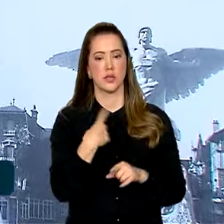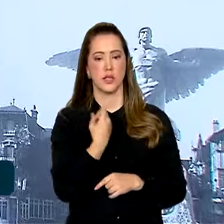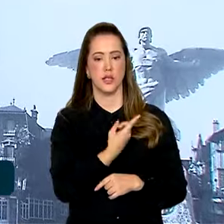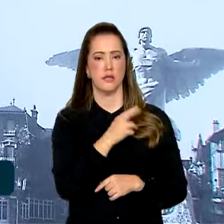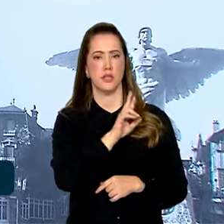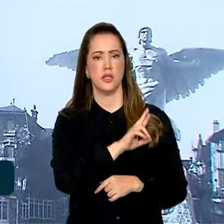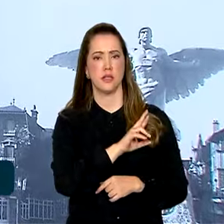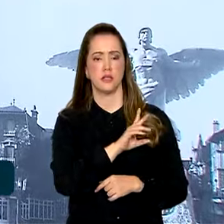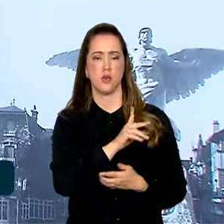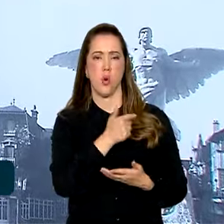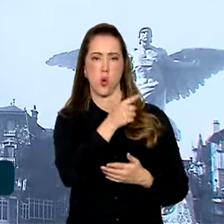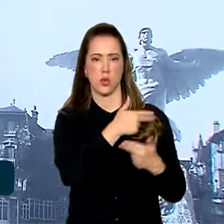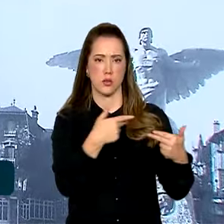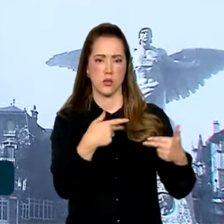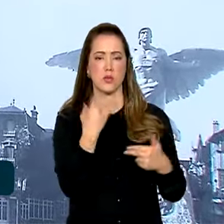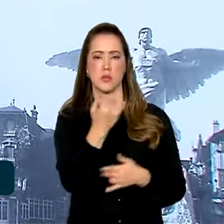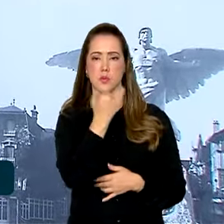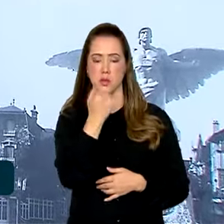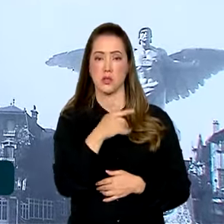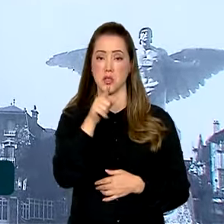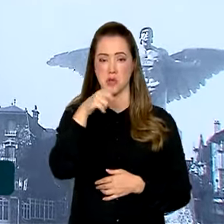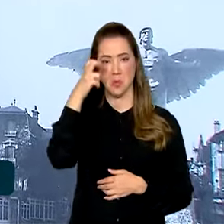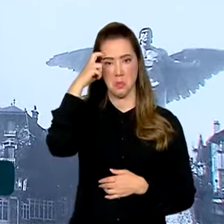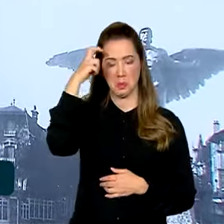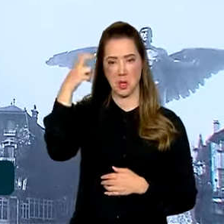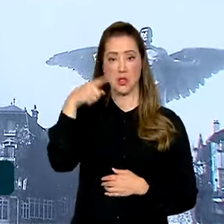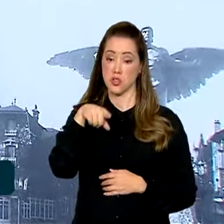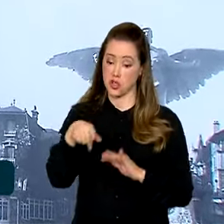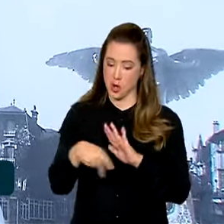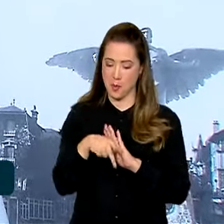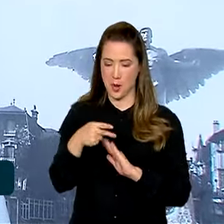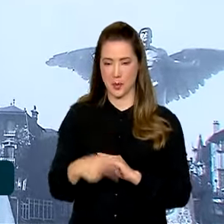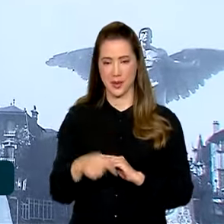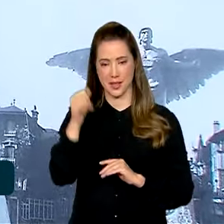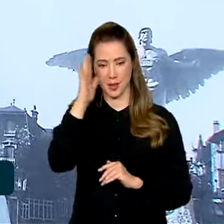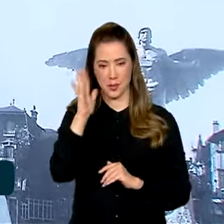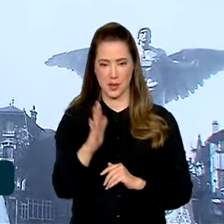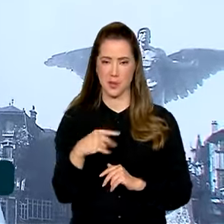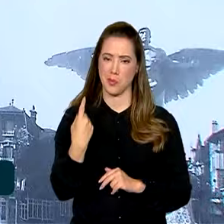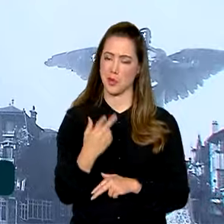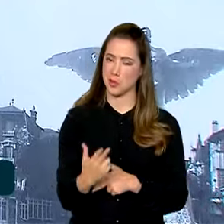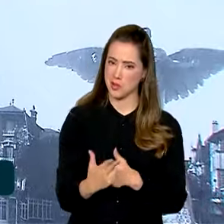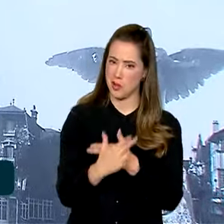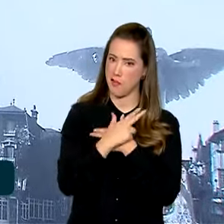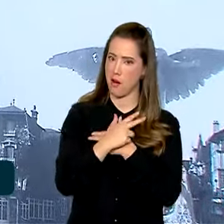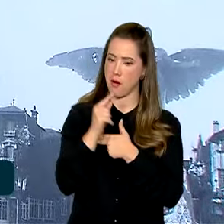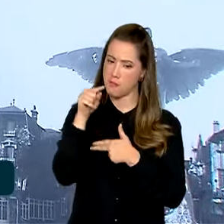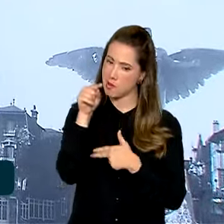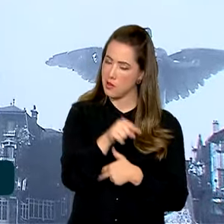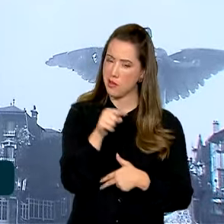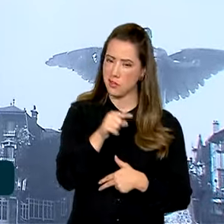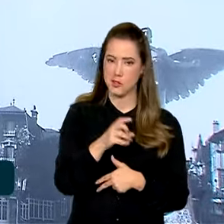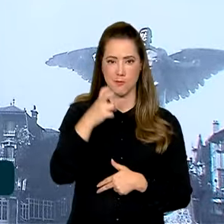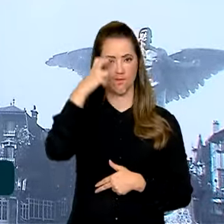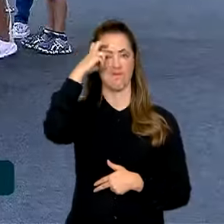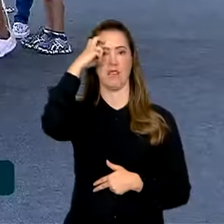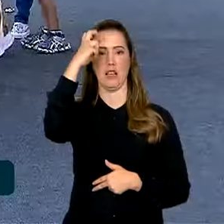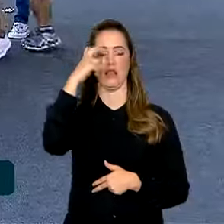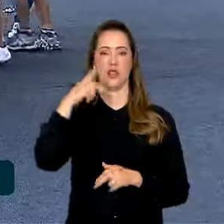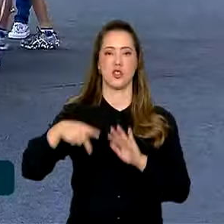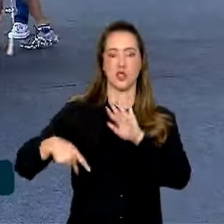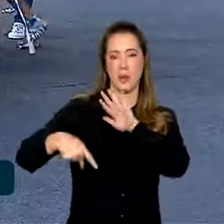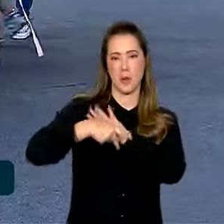Ele foi muito inteligente e ainda é brasileiro. Então, para a nossa Força Aérea, ele é a genialidade do país.